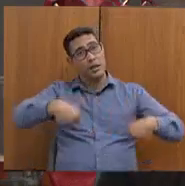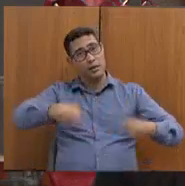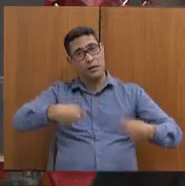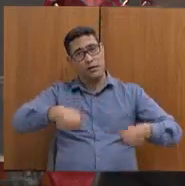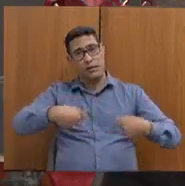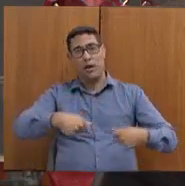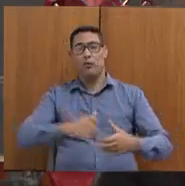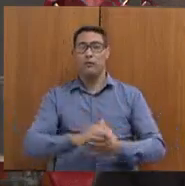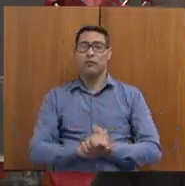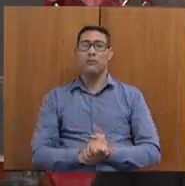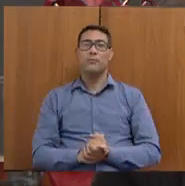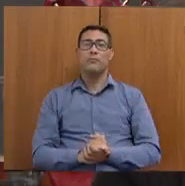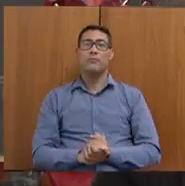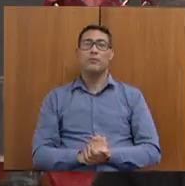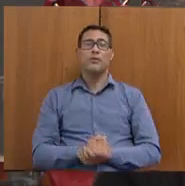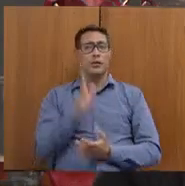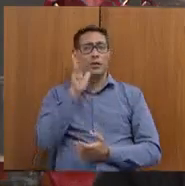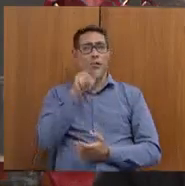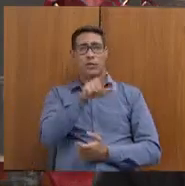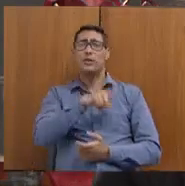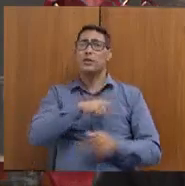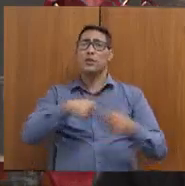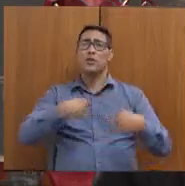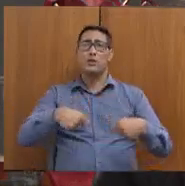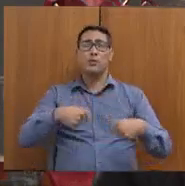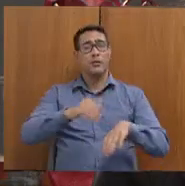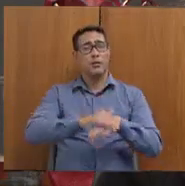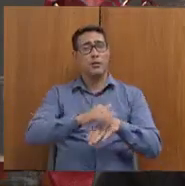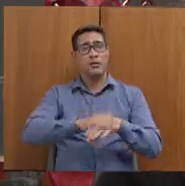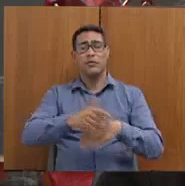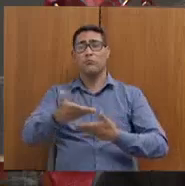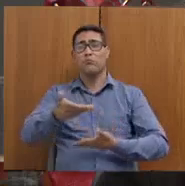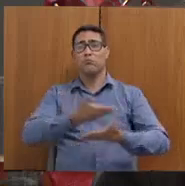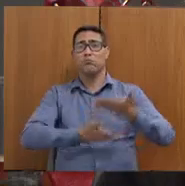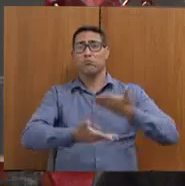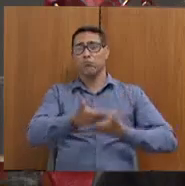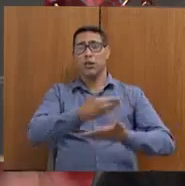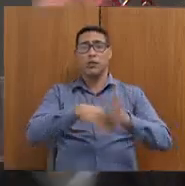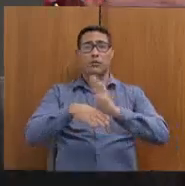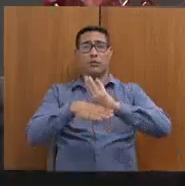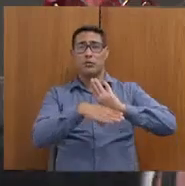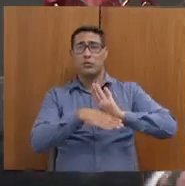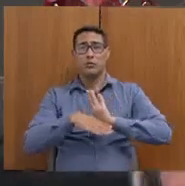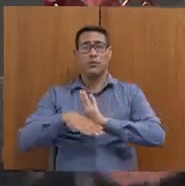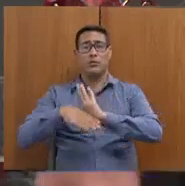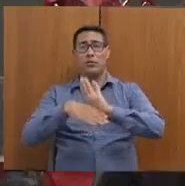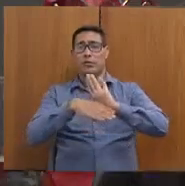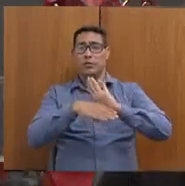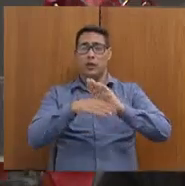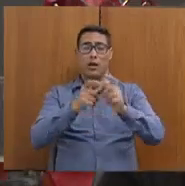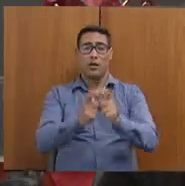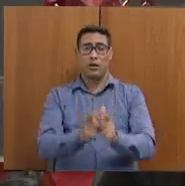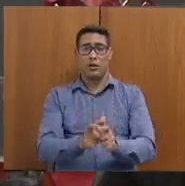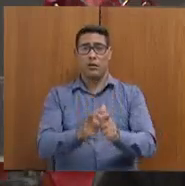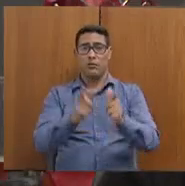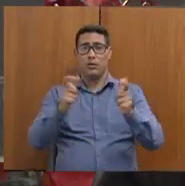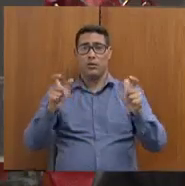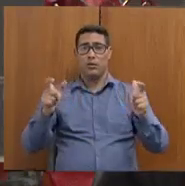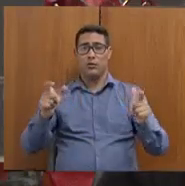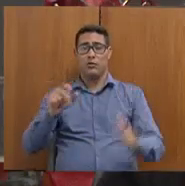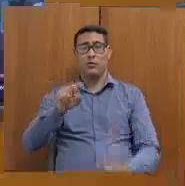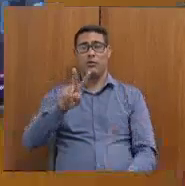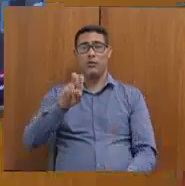Então, eu acho que nós precisamos ajudar a Elisabeth Chucá a mudar esse quadro, aumentando a verba para a